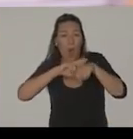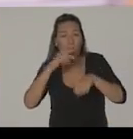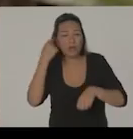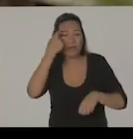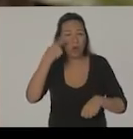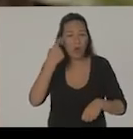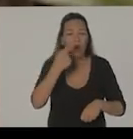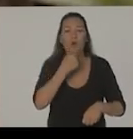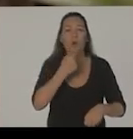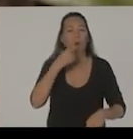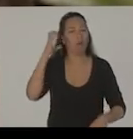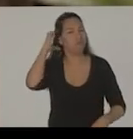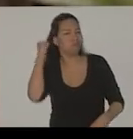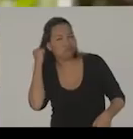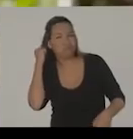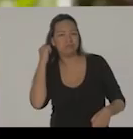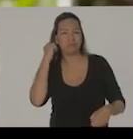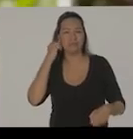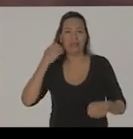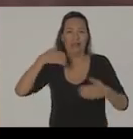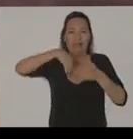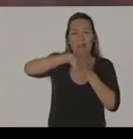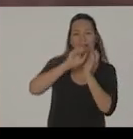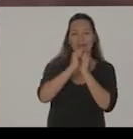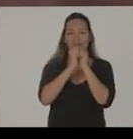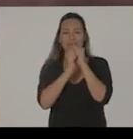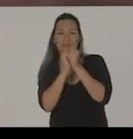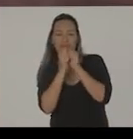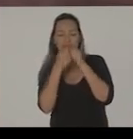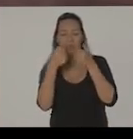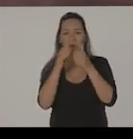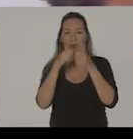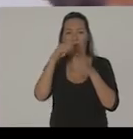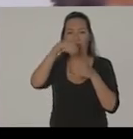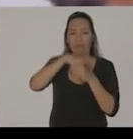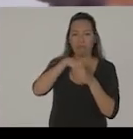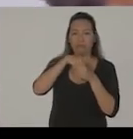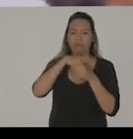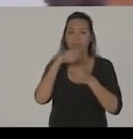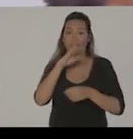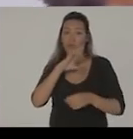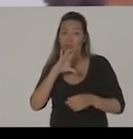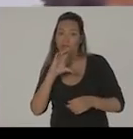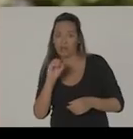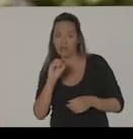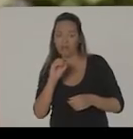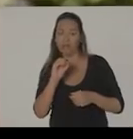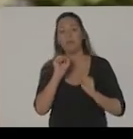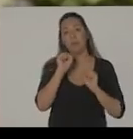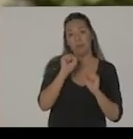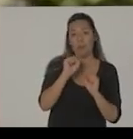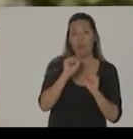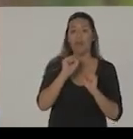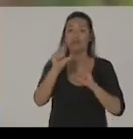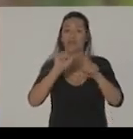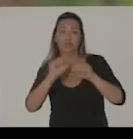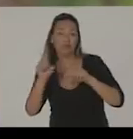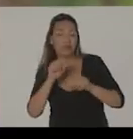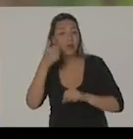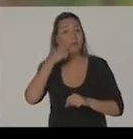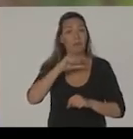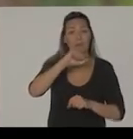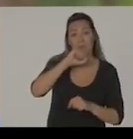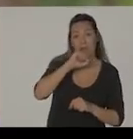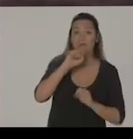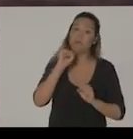no braço. O cara puxou meu cabelo. Me empurrou. Ficou se esfregando em mim no ônibus. Rio, cidade mulher. Que pode querer ser mãe. Que pode